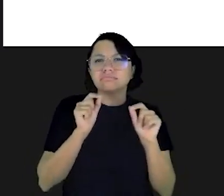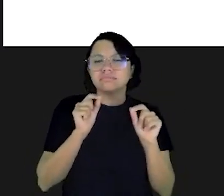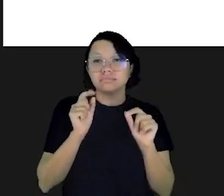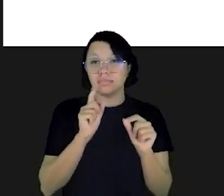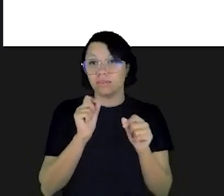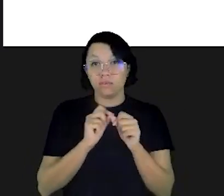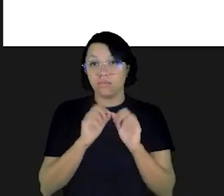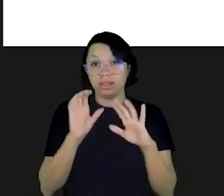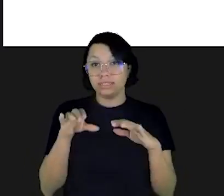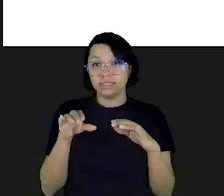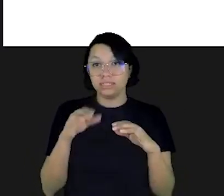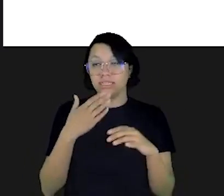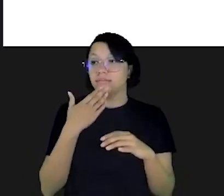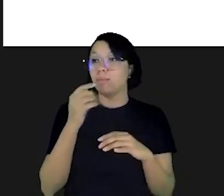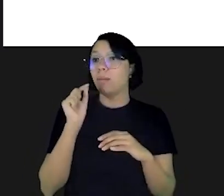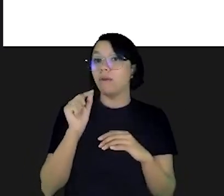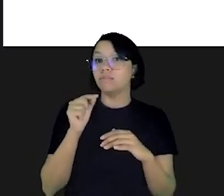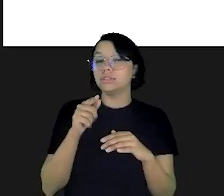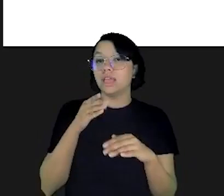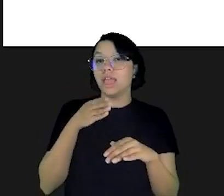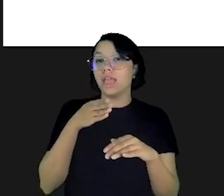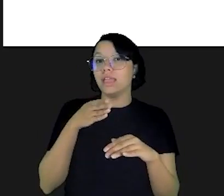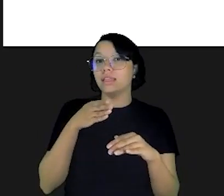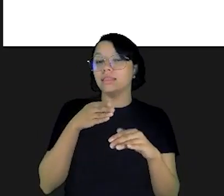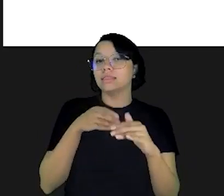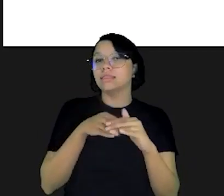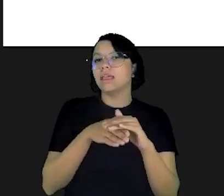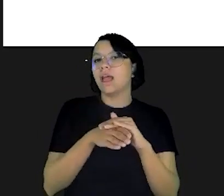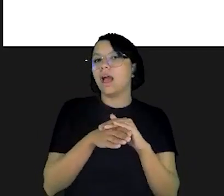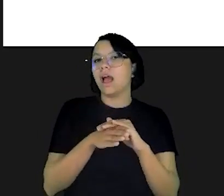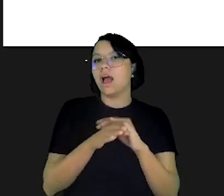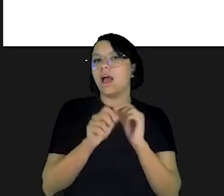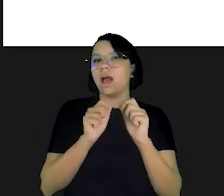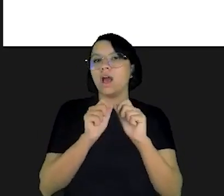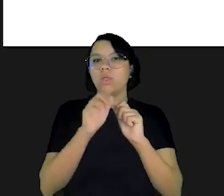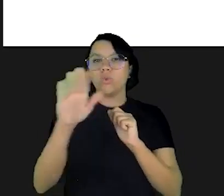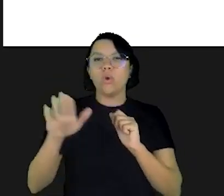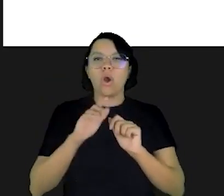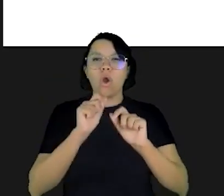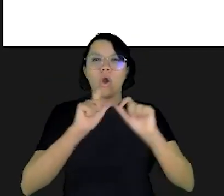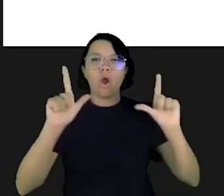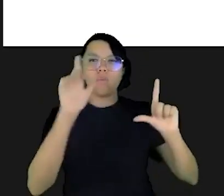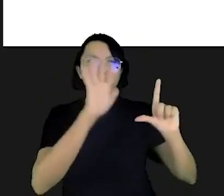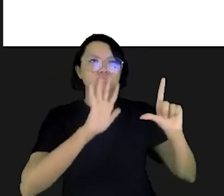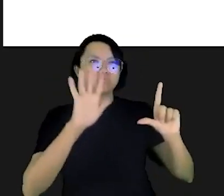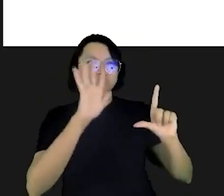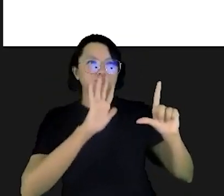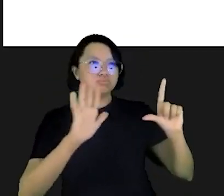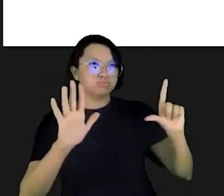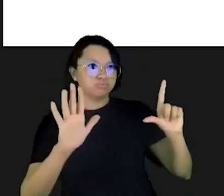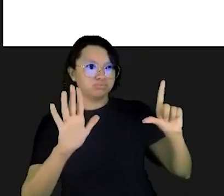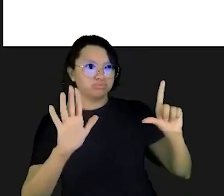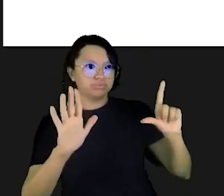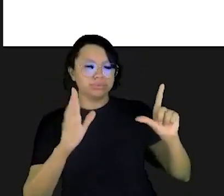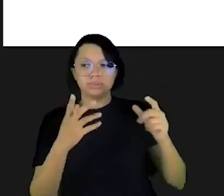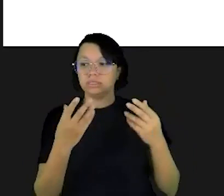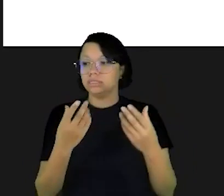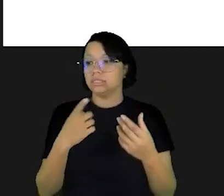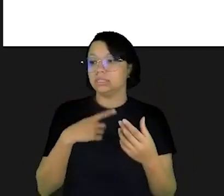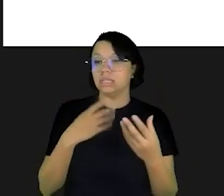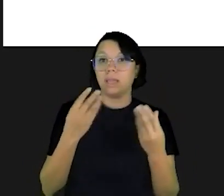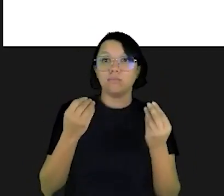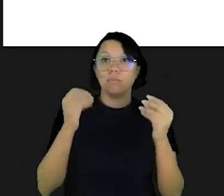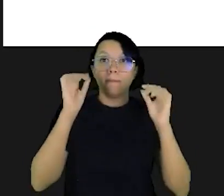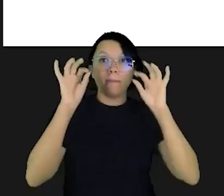desse mais desse ou mais desse não é assim que eles fazem eles pedem para você entrar num ambiente onde os produtos estão expostos